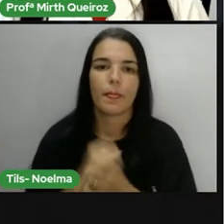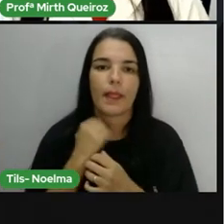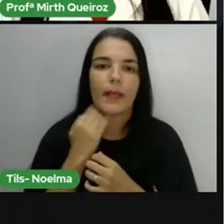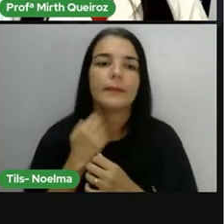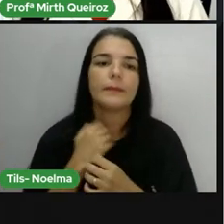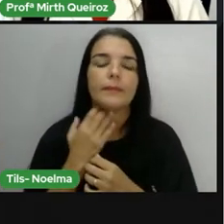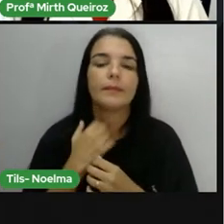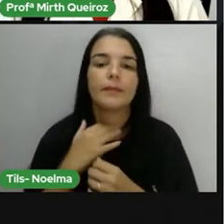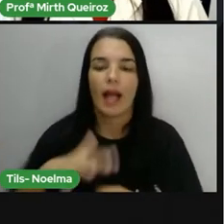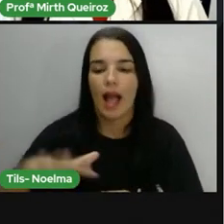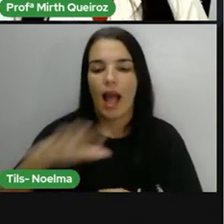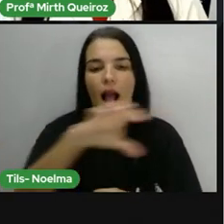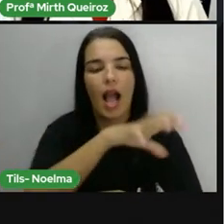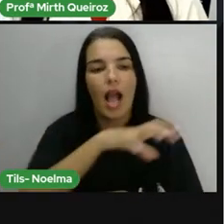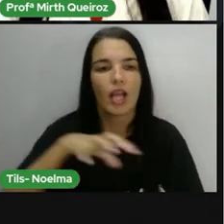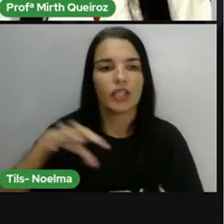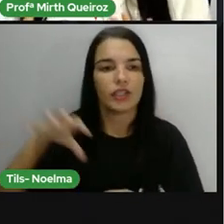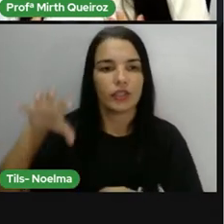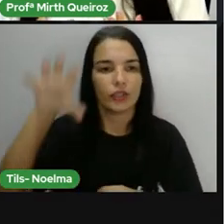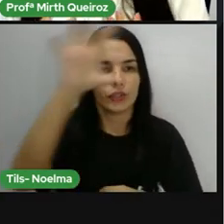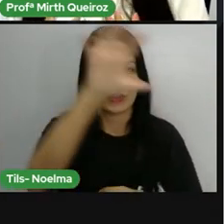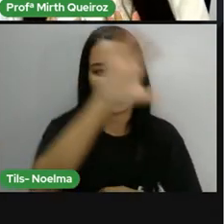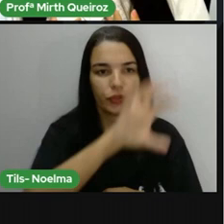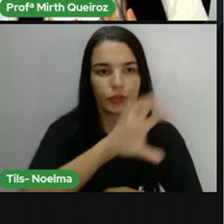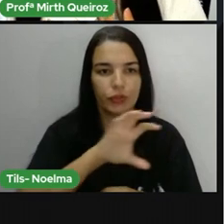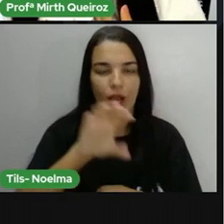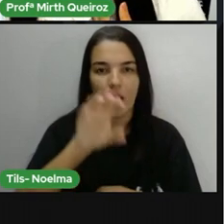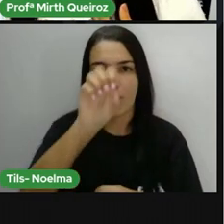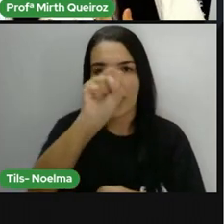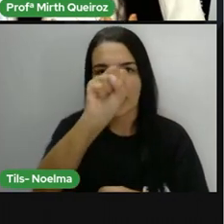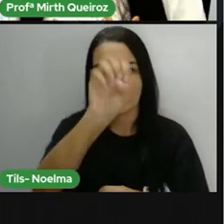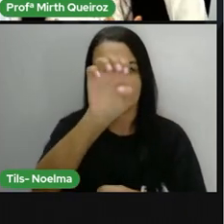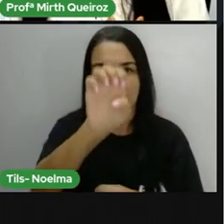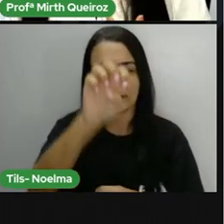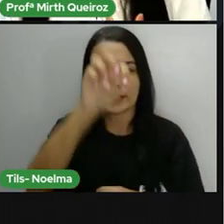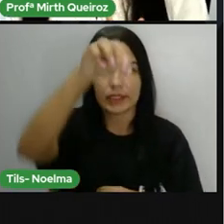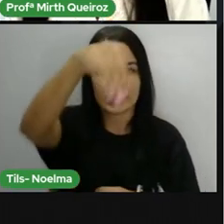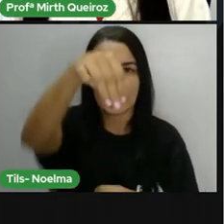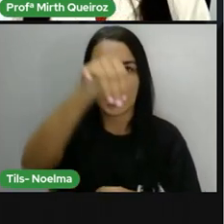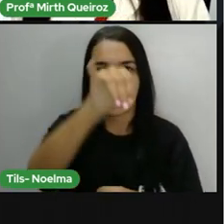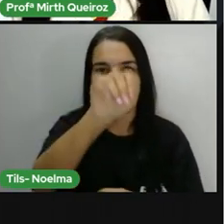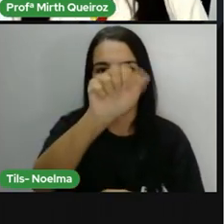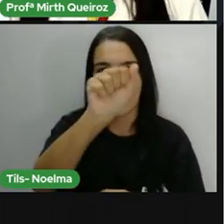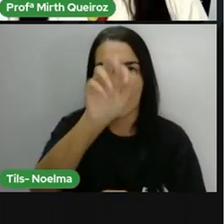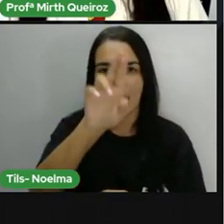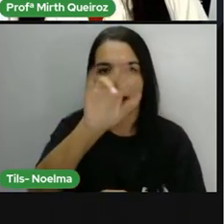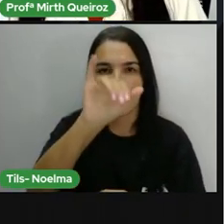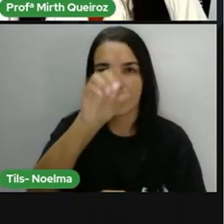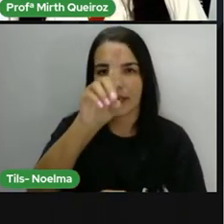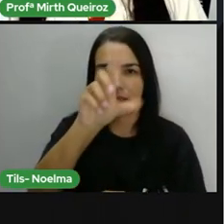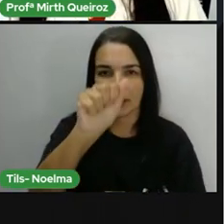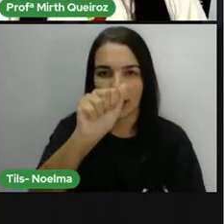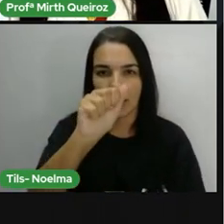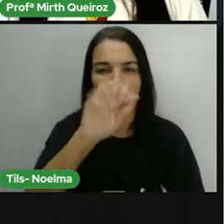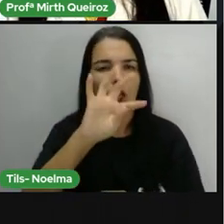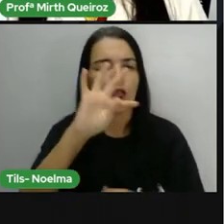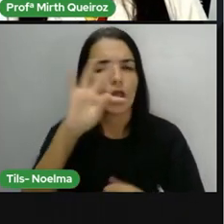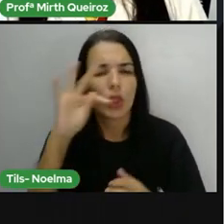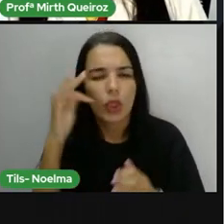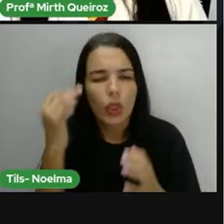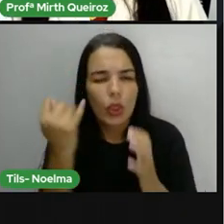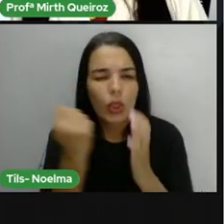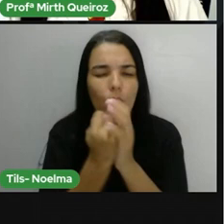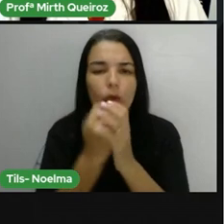Na região semiárida do Brasil, que é a nossa região, né? Feira de Santana é semiárida, todos os anos se